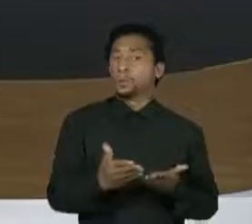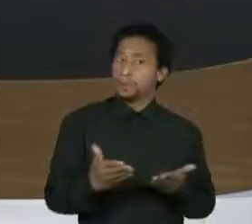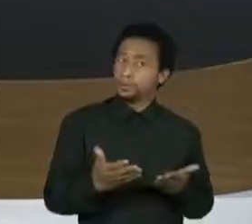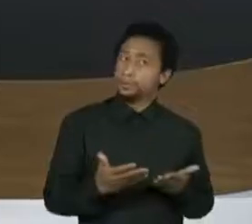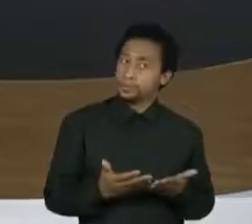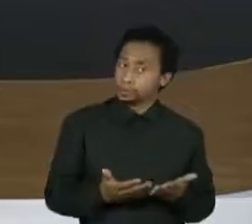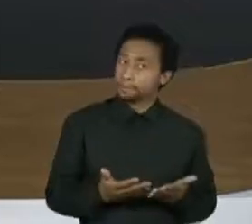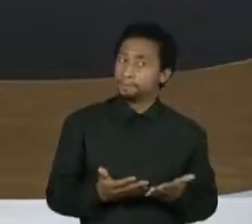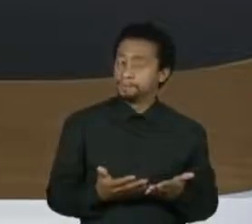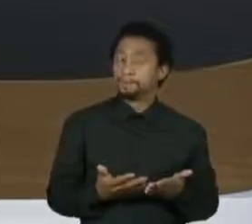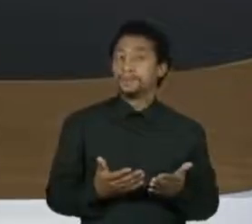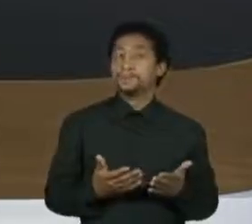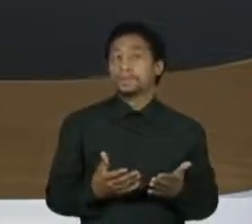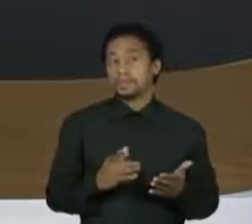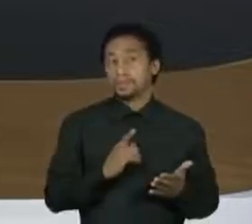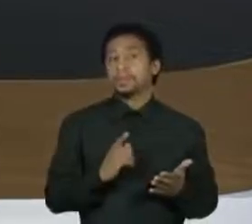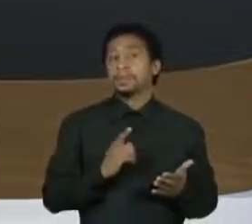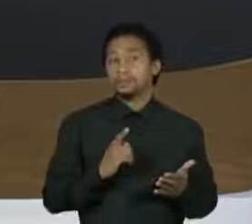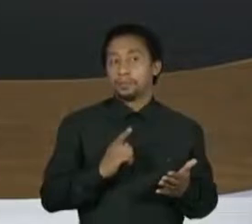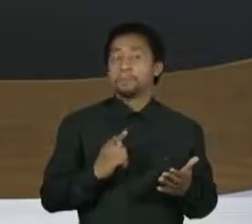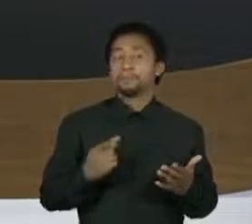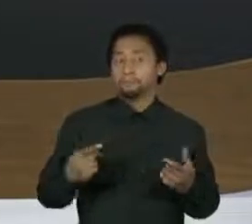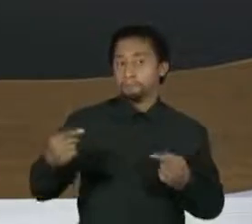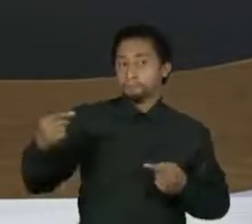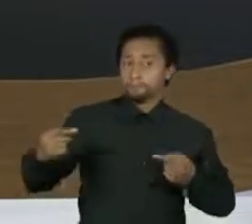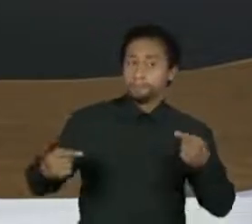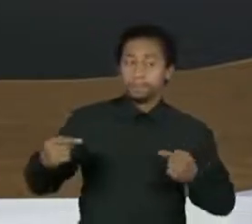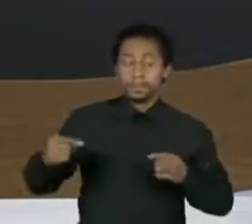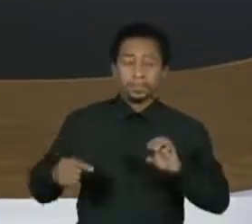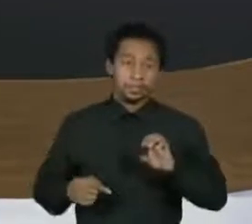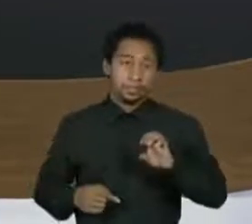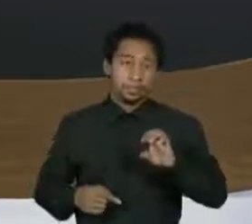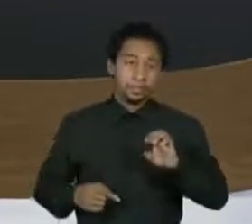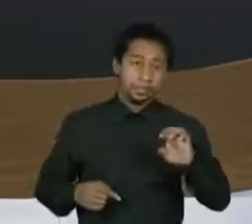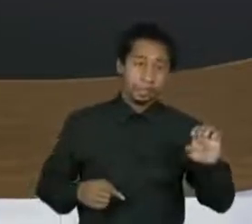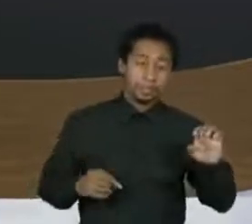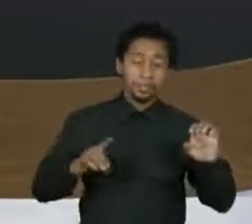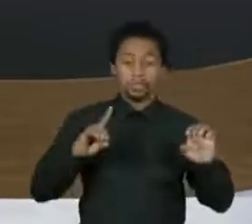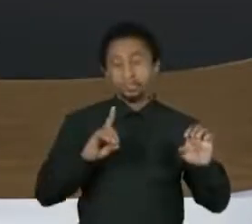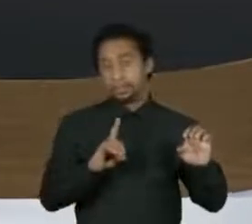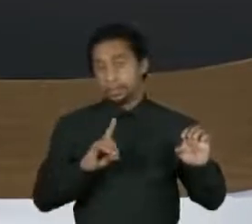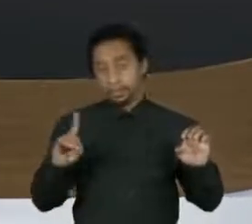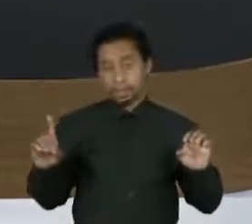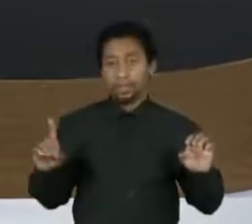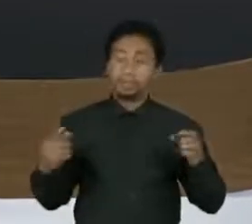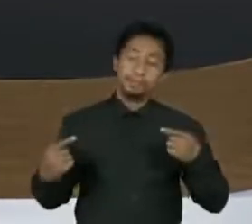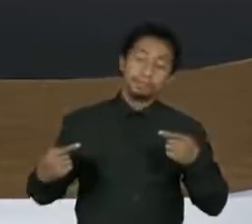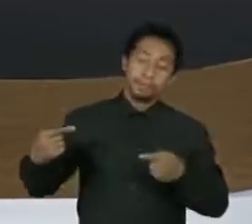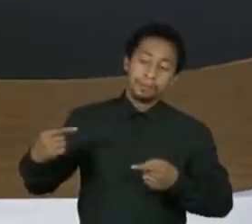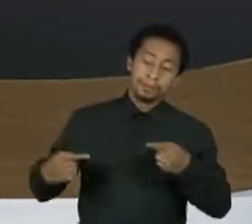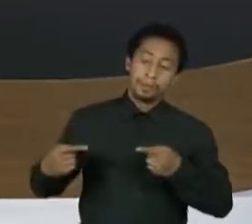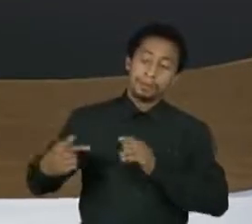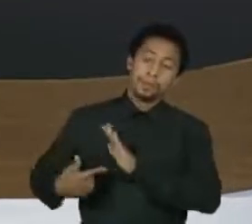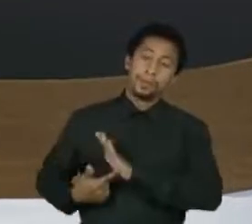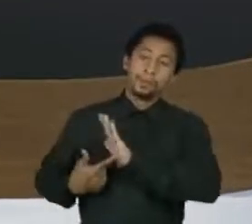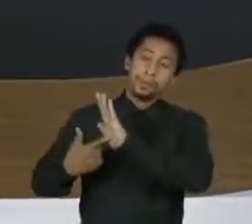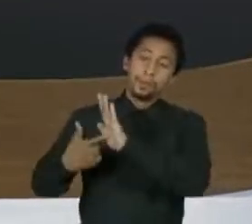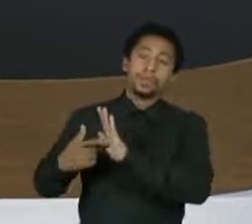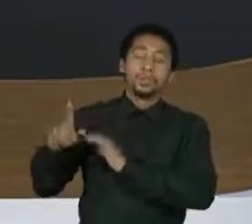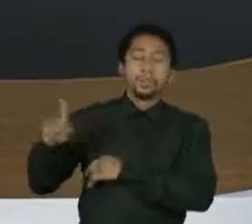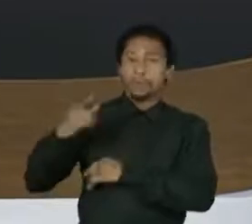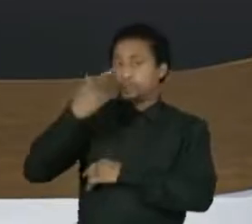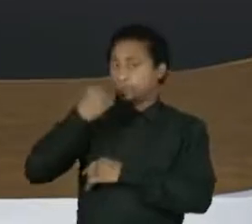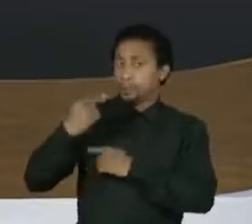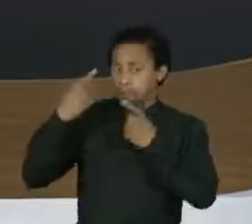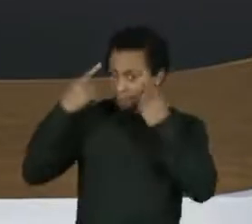encontro ali entre direita e esquerda, relativizando um pouco a agressão, relativizando